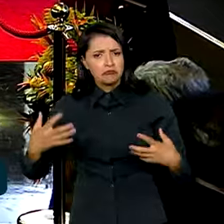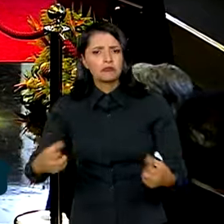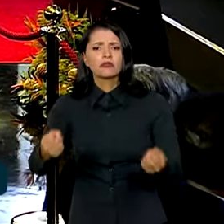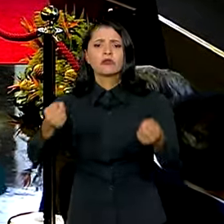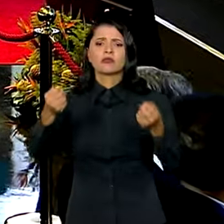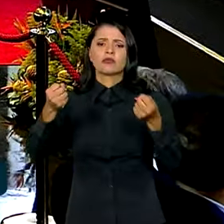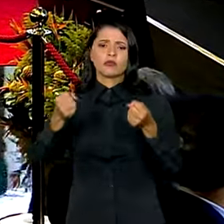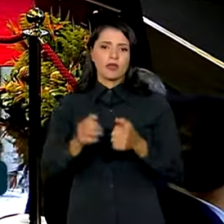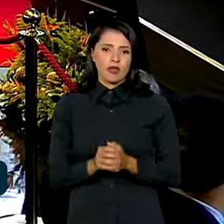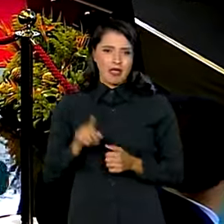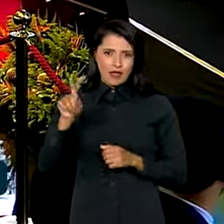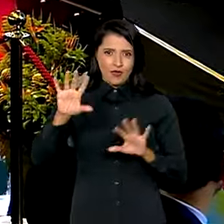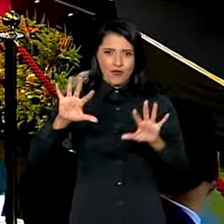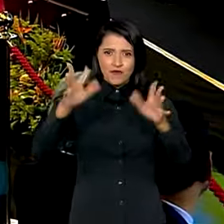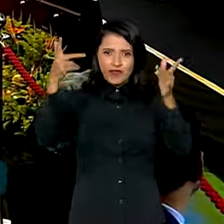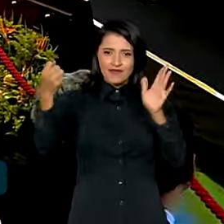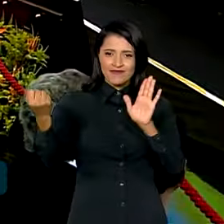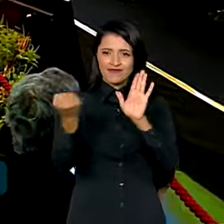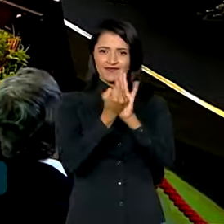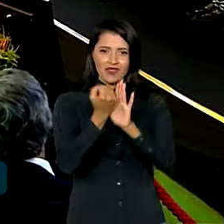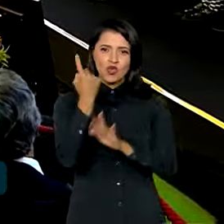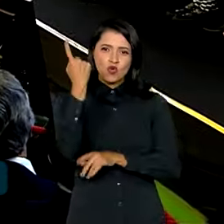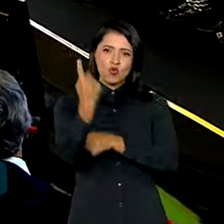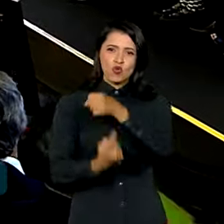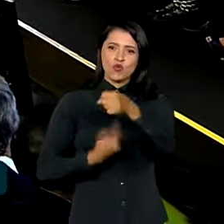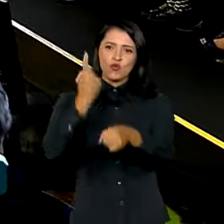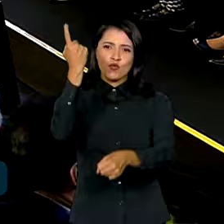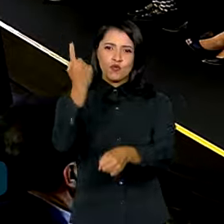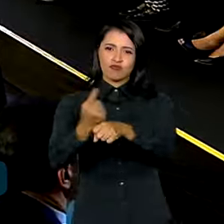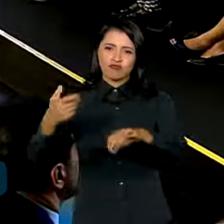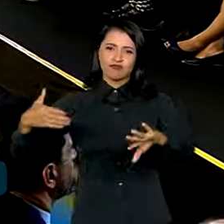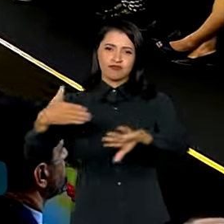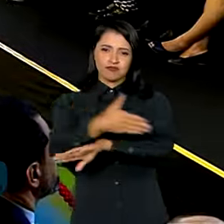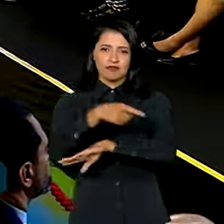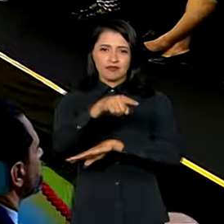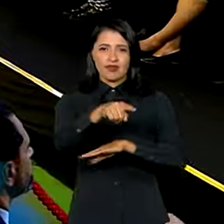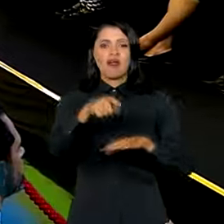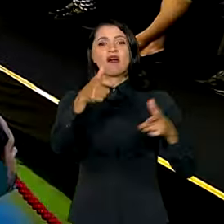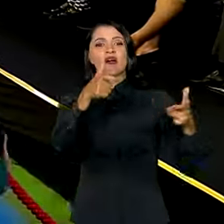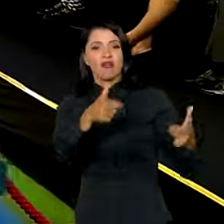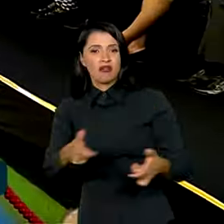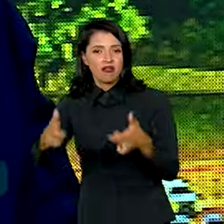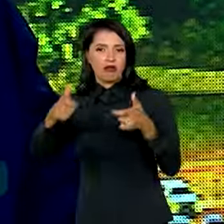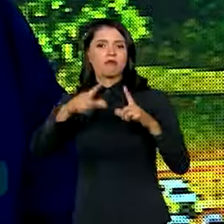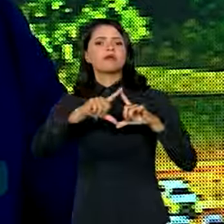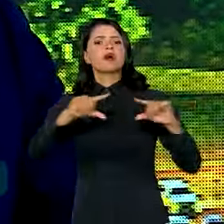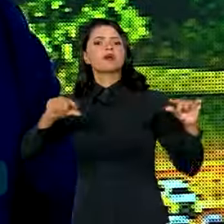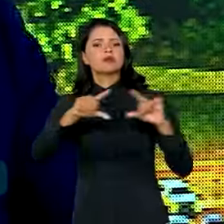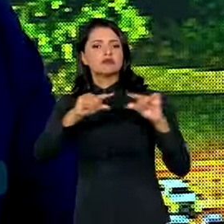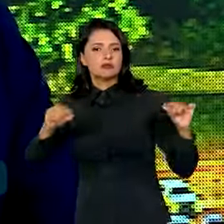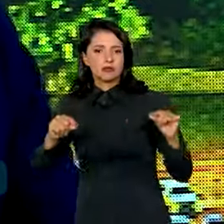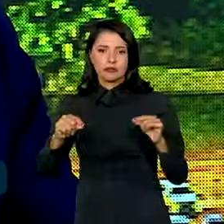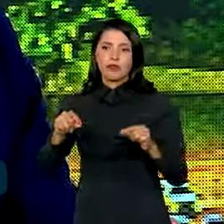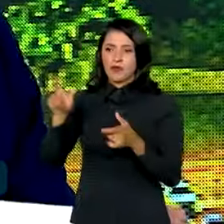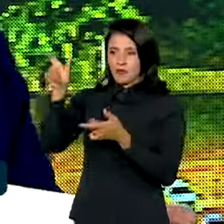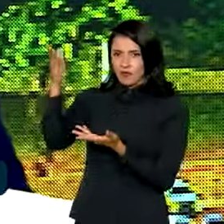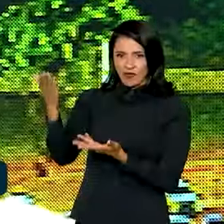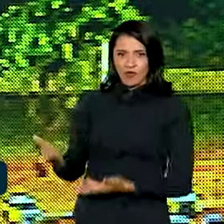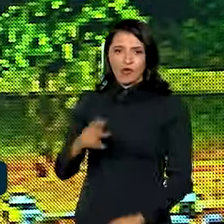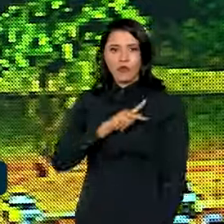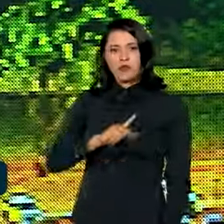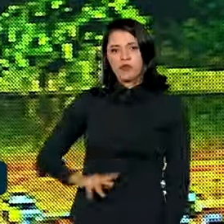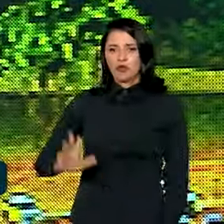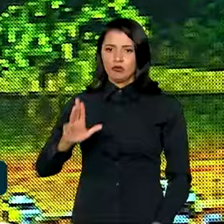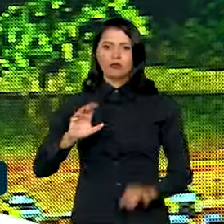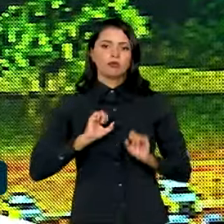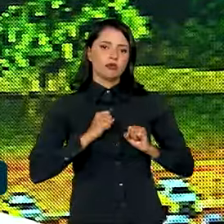Na cerimônia que marca um ano dos ataques de golpistas às sedes dos poderes em Brasília, o presidente Lula defendeu